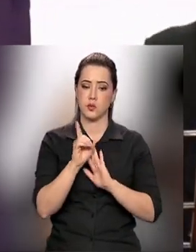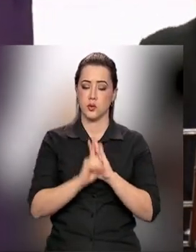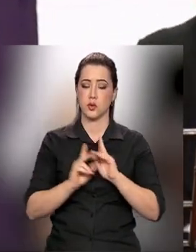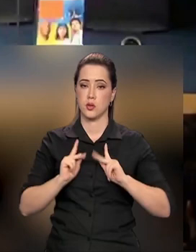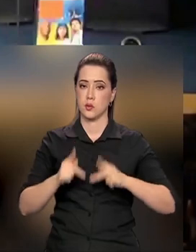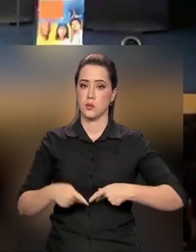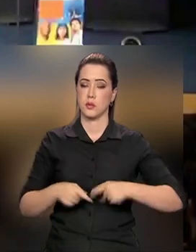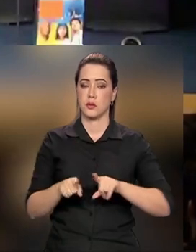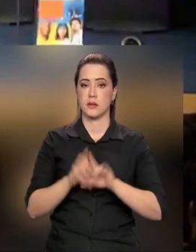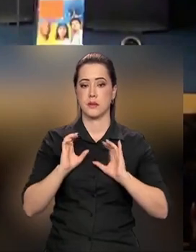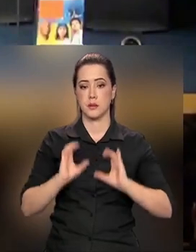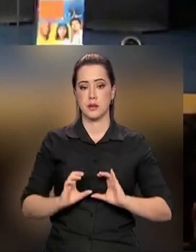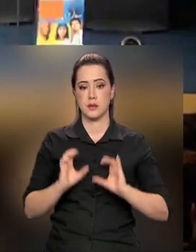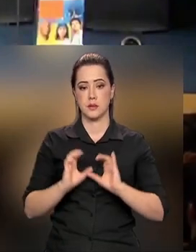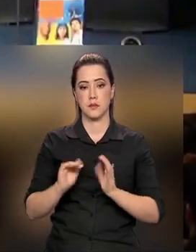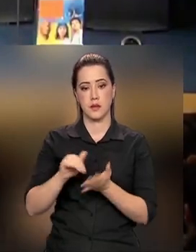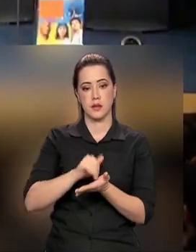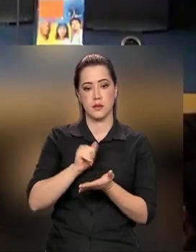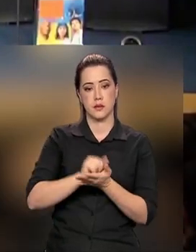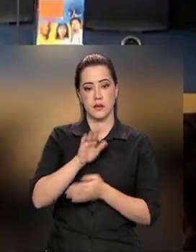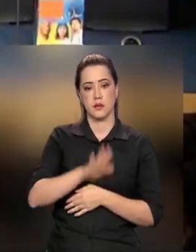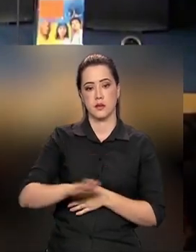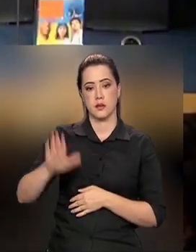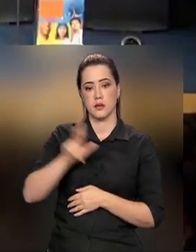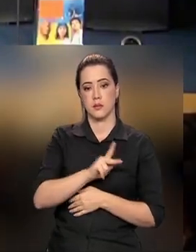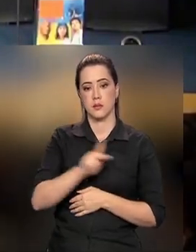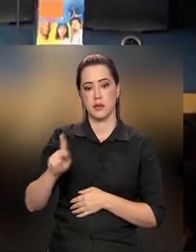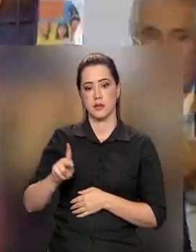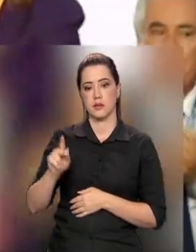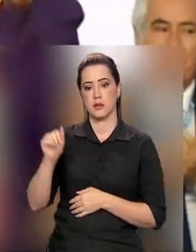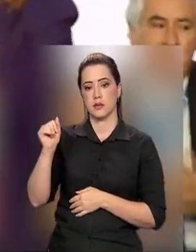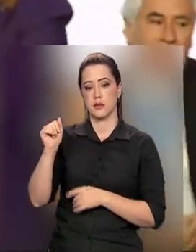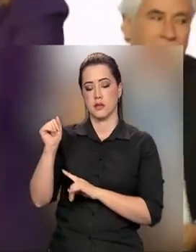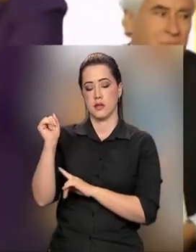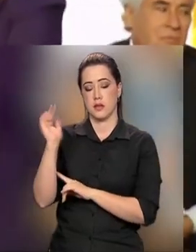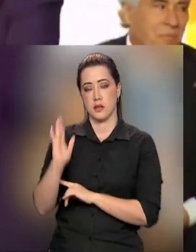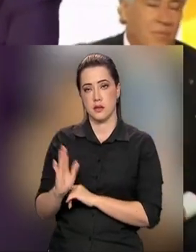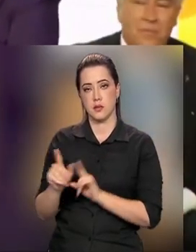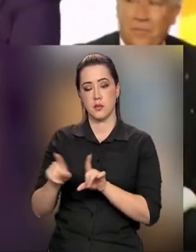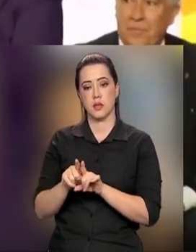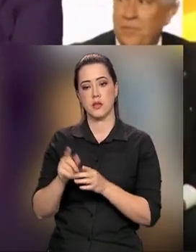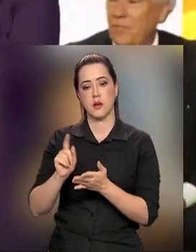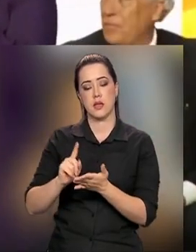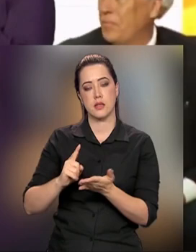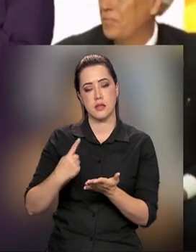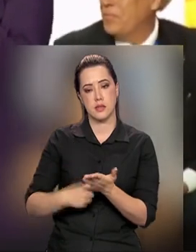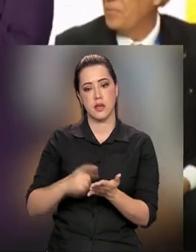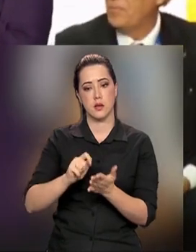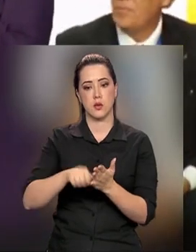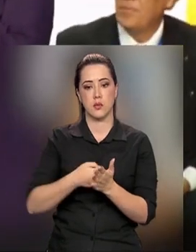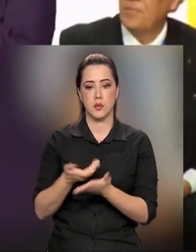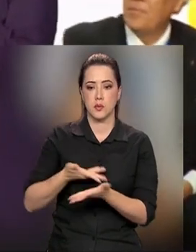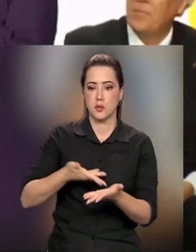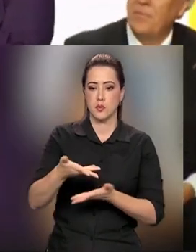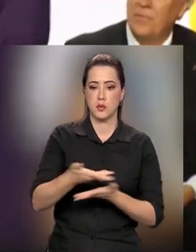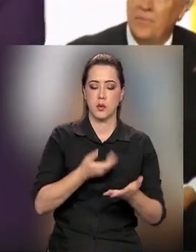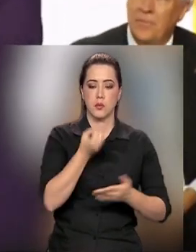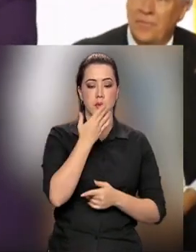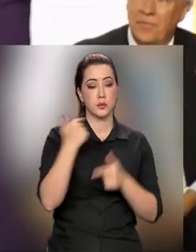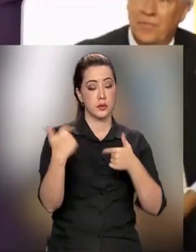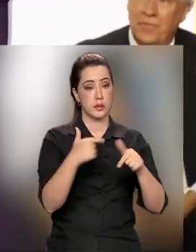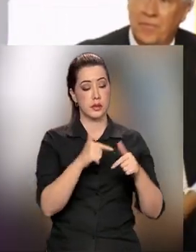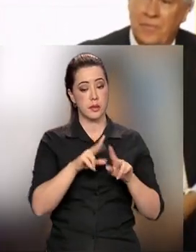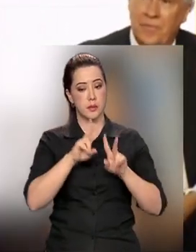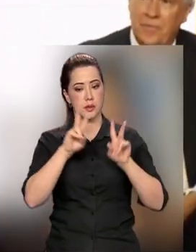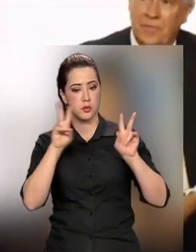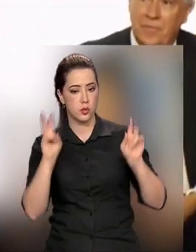Cidadania e a Secretaria-Geral da Presidência da República assinaram acordos para compartilharem boas práticas de